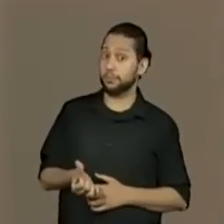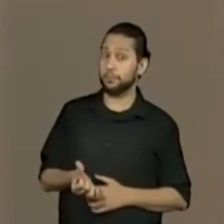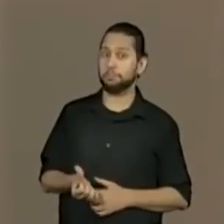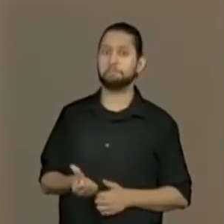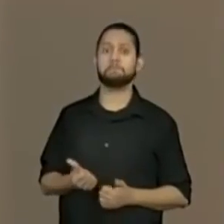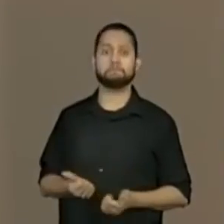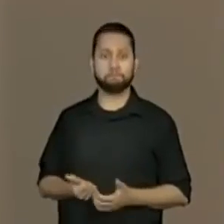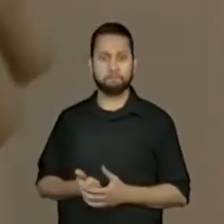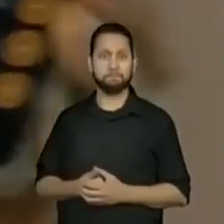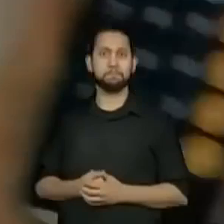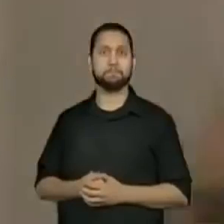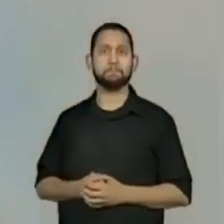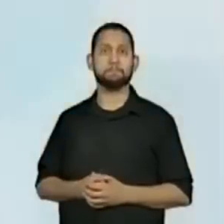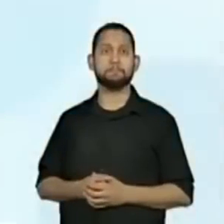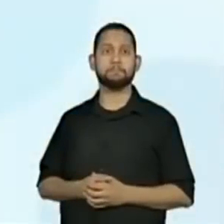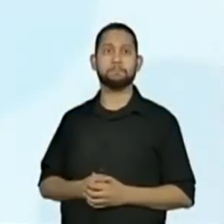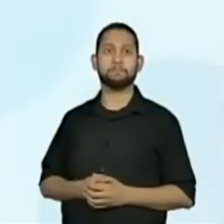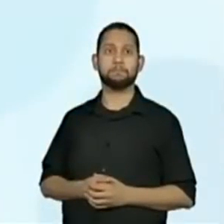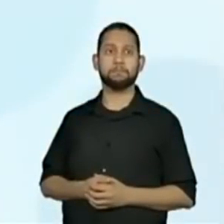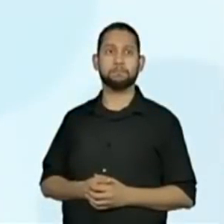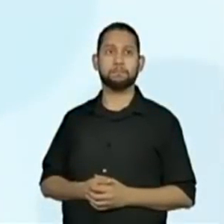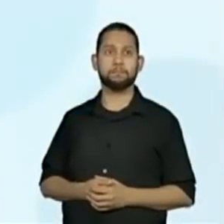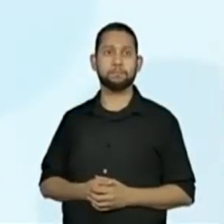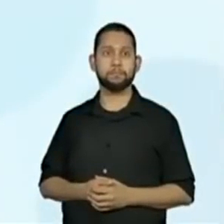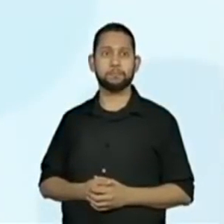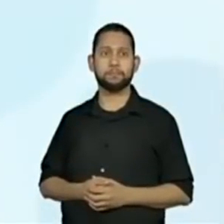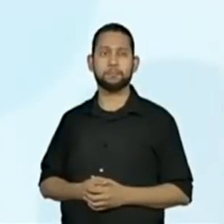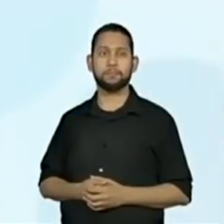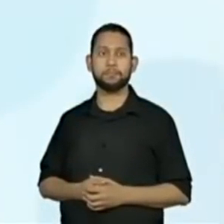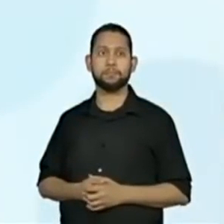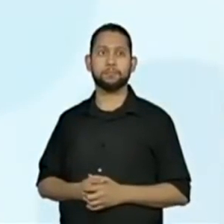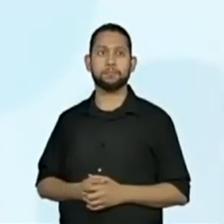26. Registrei aqui o 26.